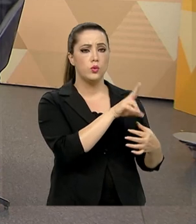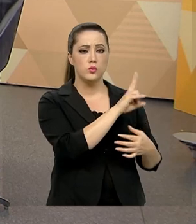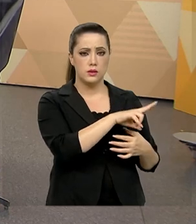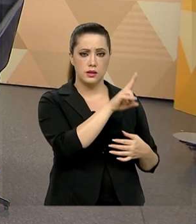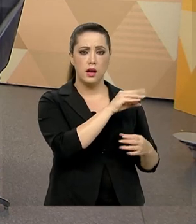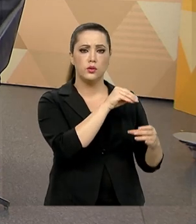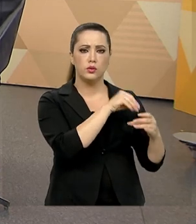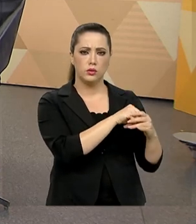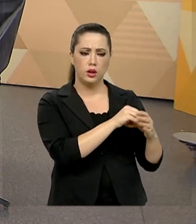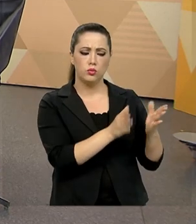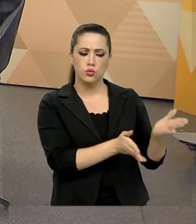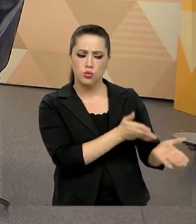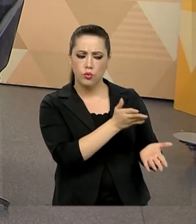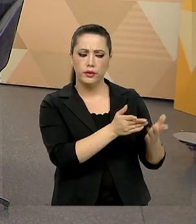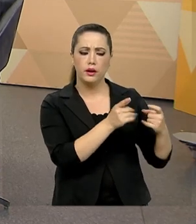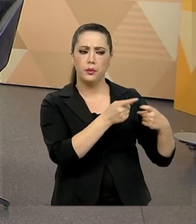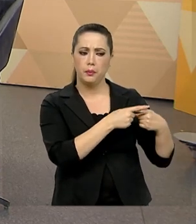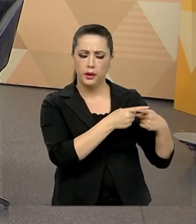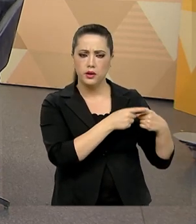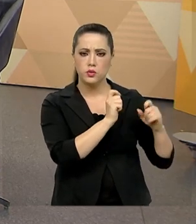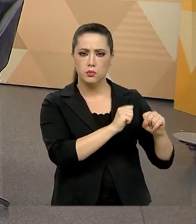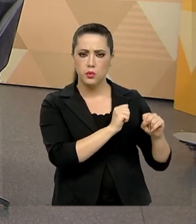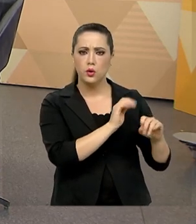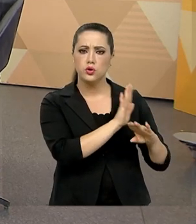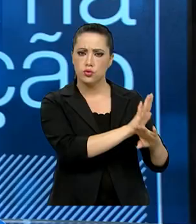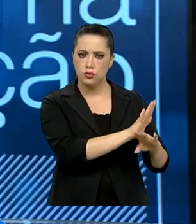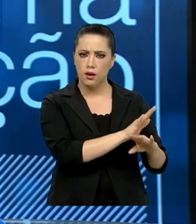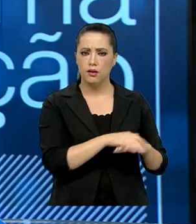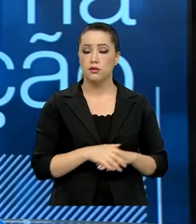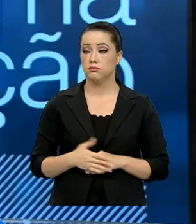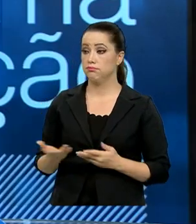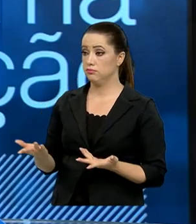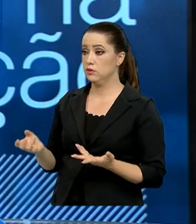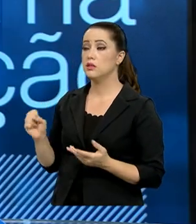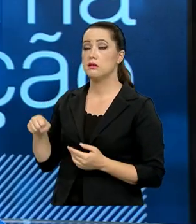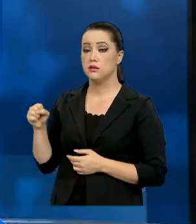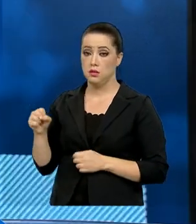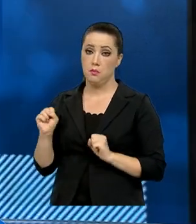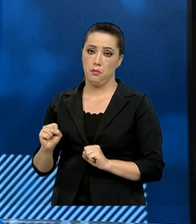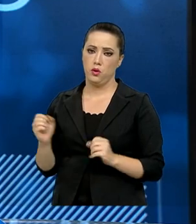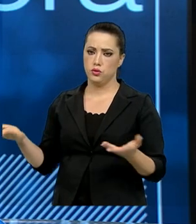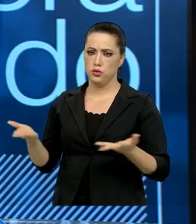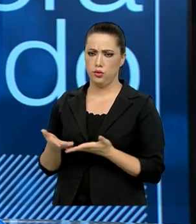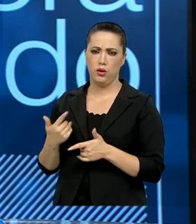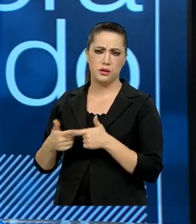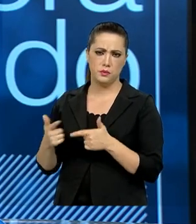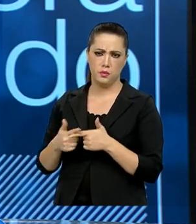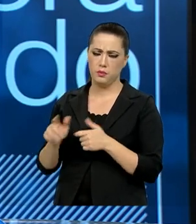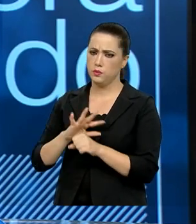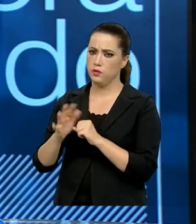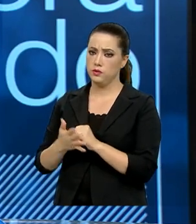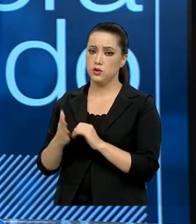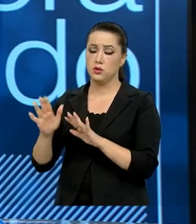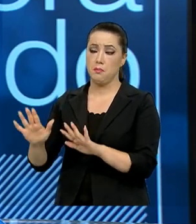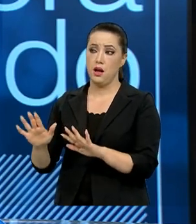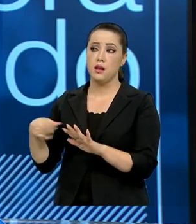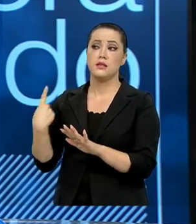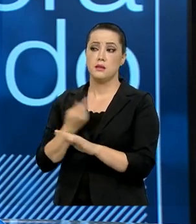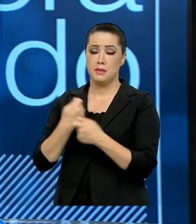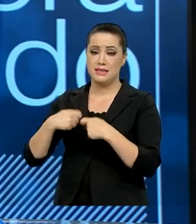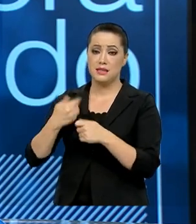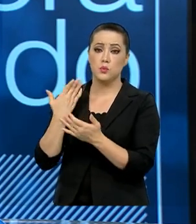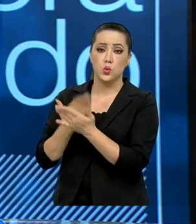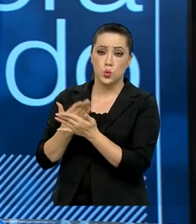contribuir para que, no combate a essa pandemia, ao novo coronavírus. Então, nós precisamos estudar isso. Claro.